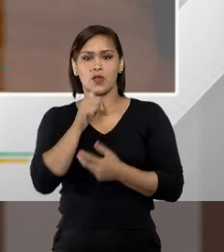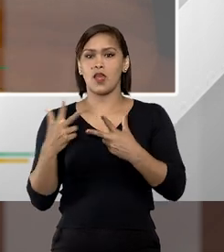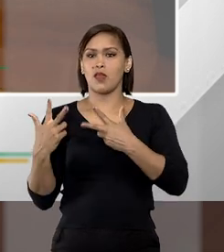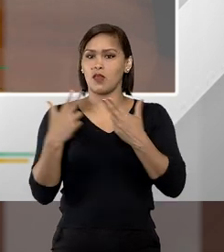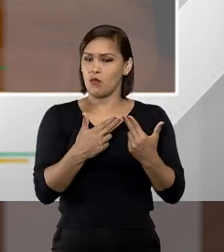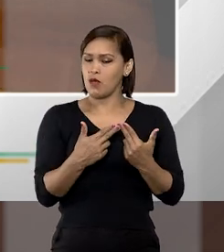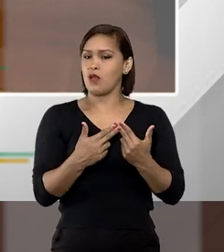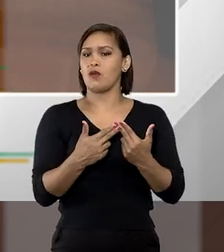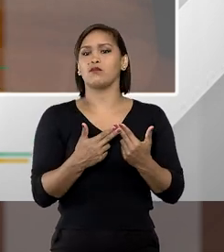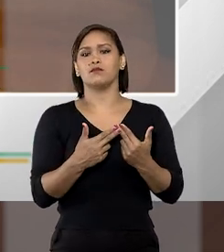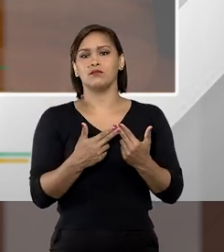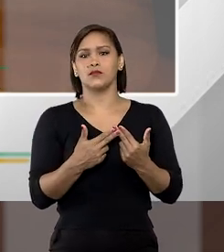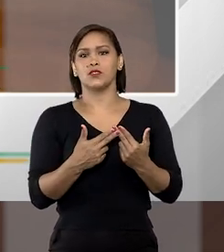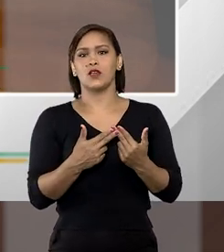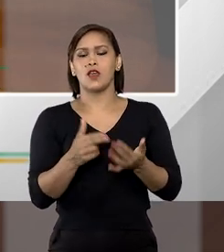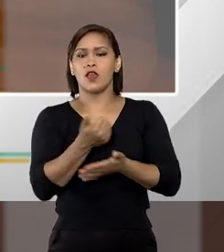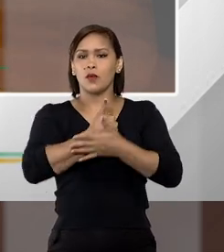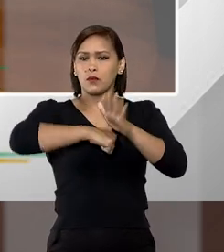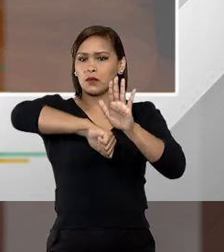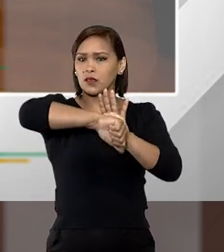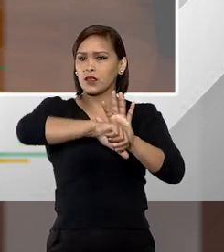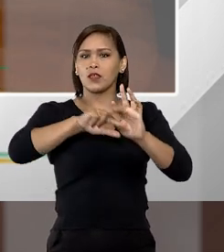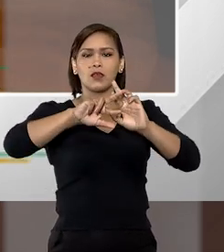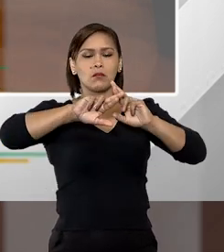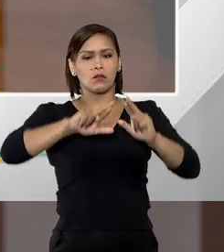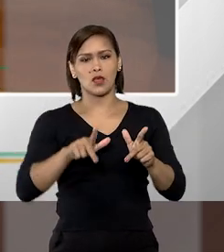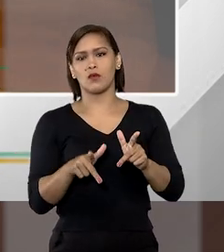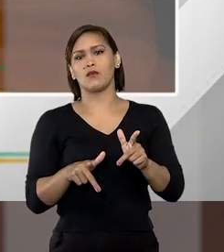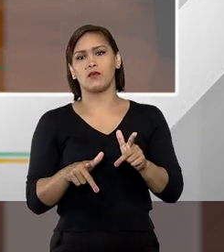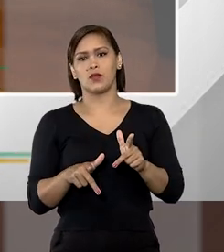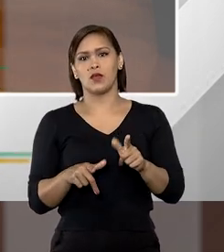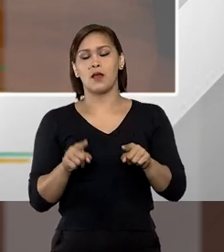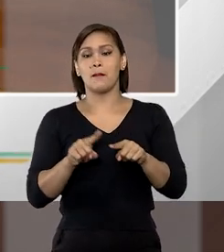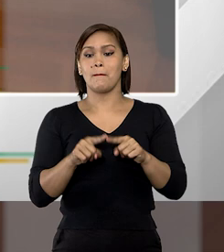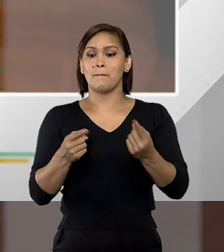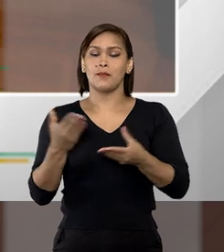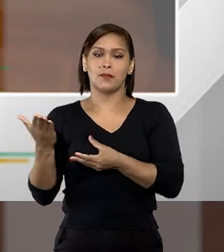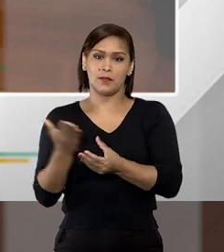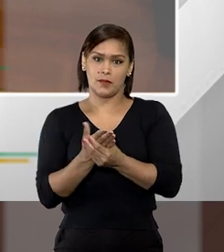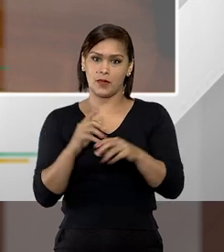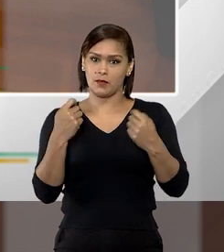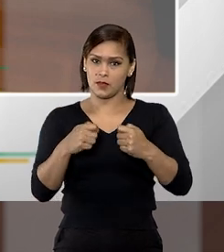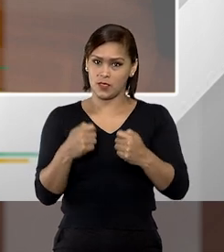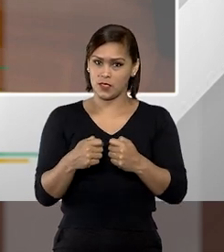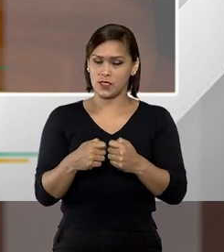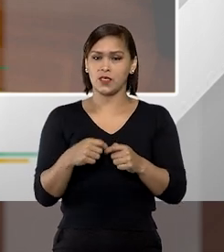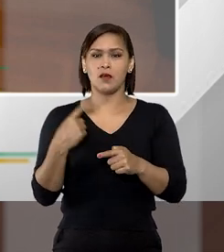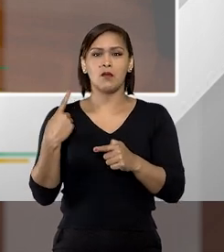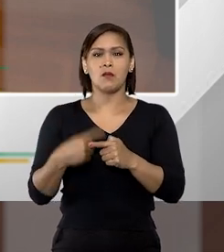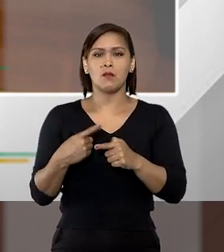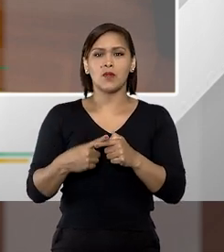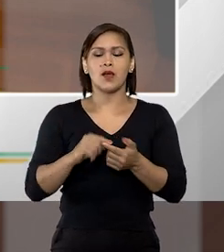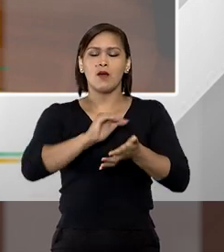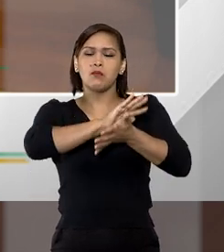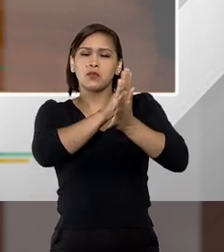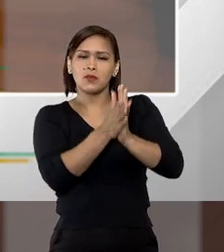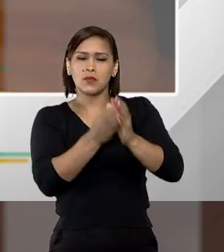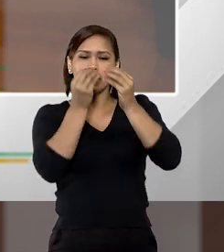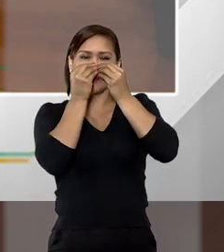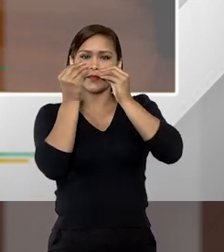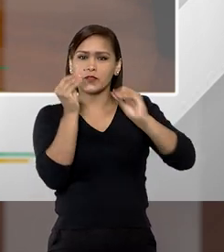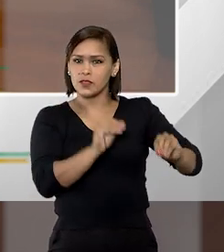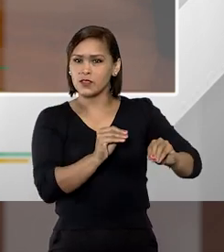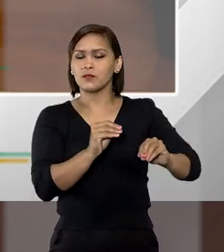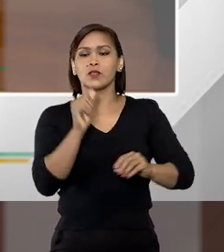uma mulher, é o mesmo desvalor do resultado, mas a ação, você matar por um menosprezo, por